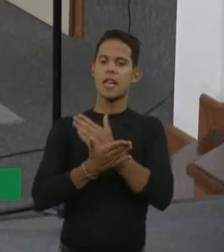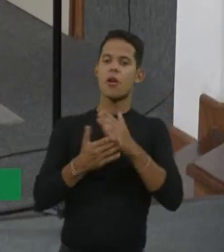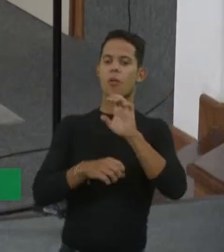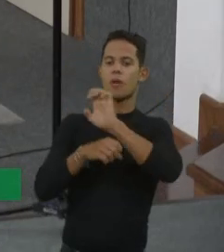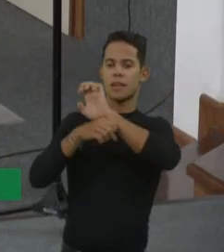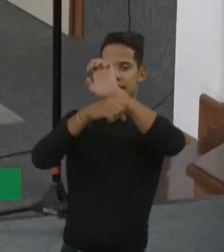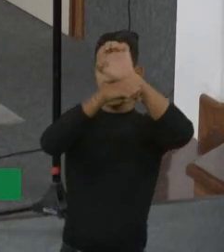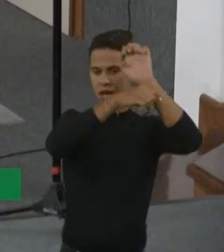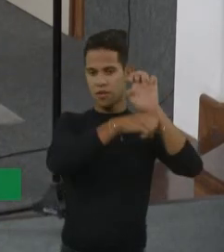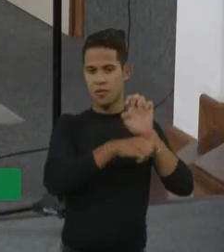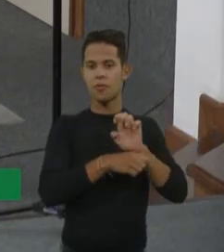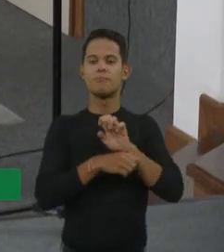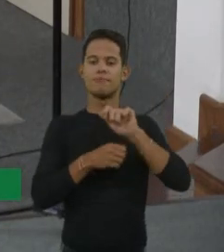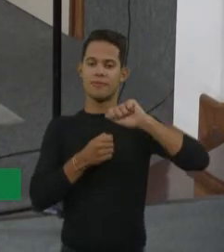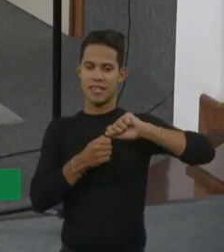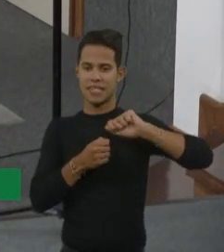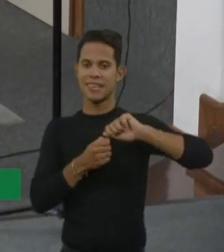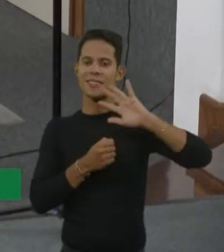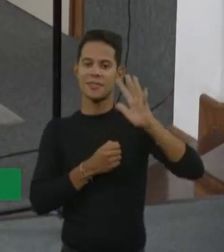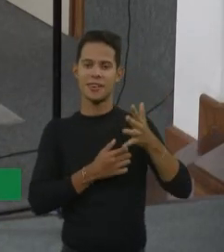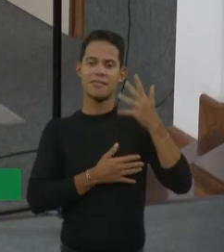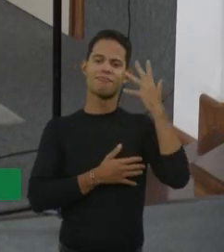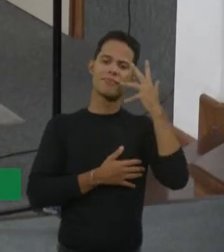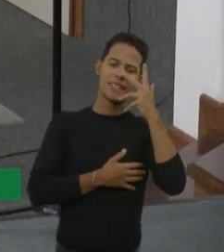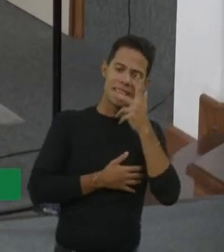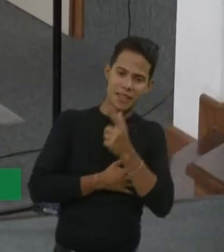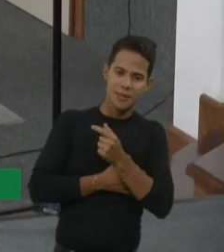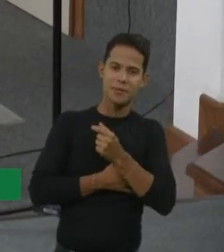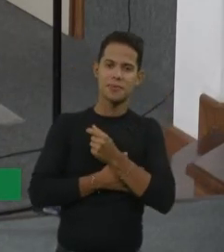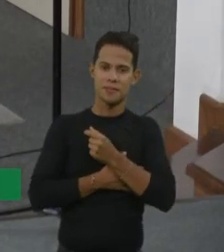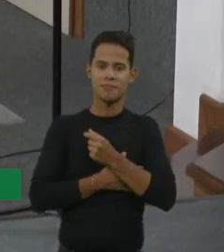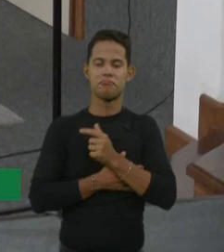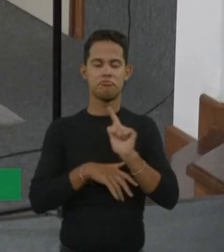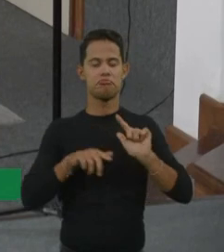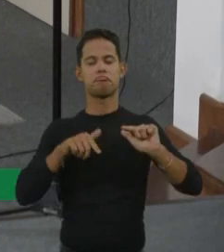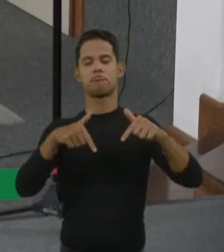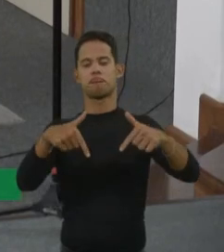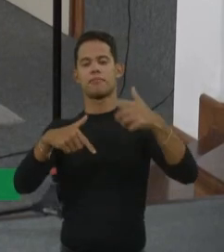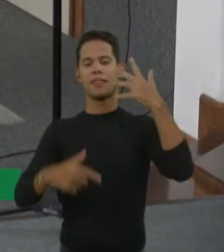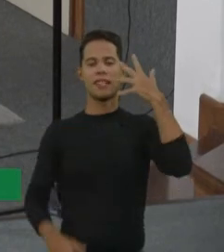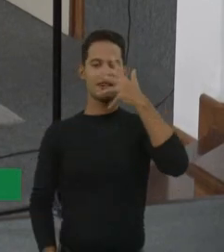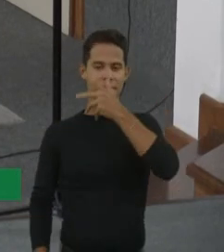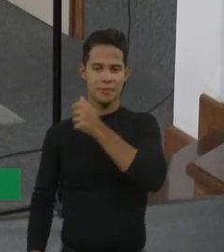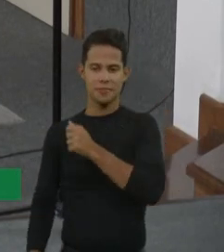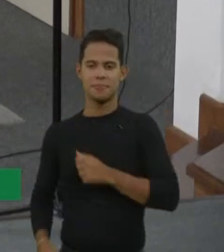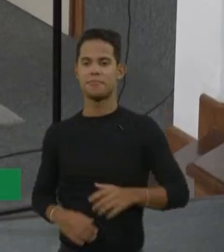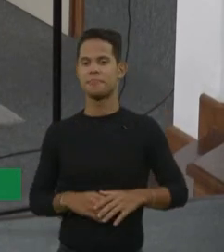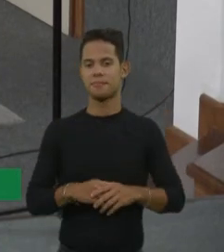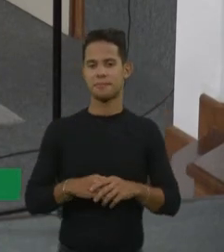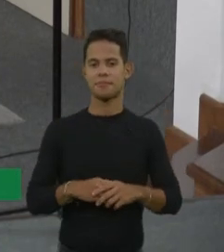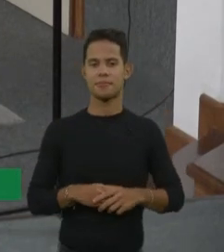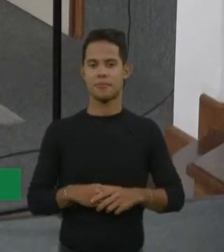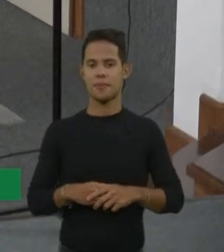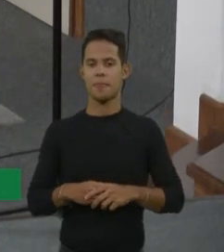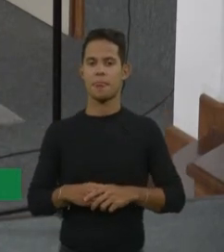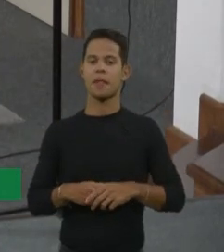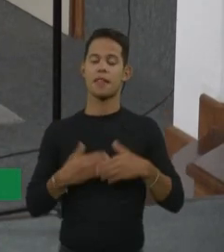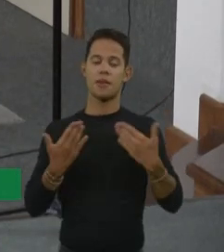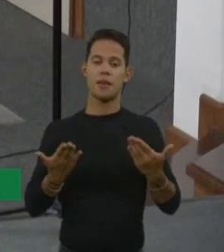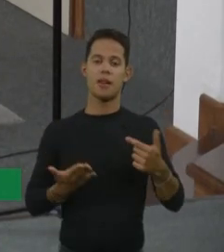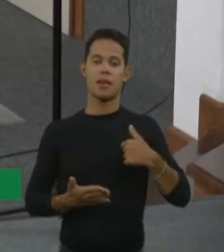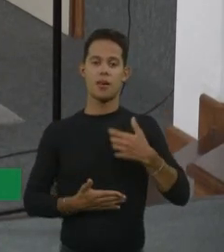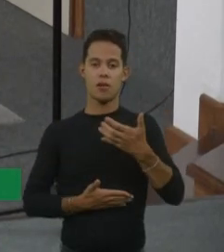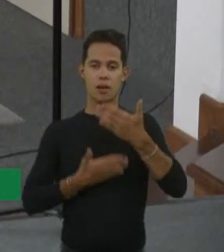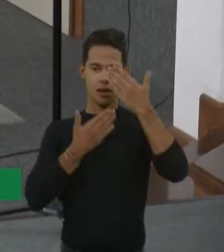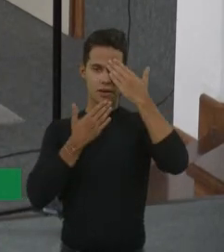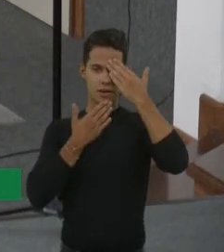estão fazendo. E tá bonito, gente. Estão salvando vidas. estão salvando vidas. Tá muito bonito. Então, eu queria agradecer. Eu fico